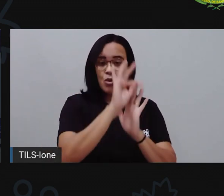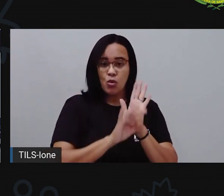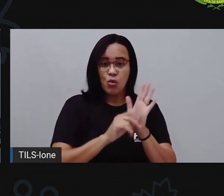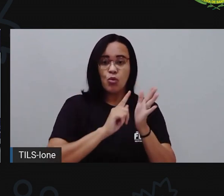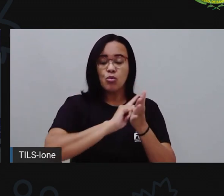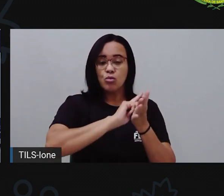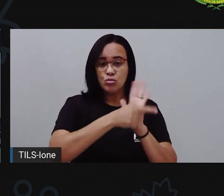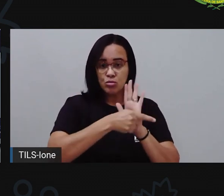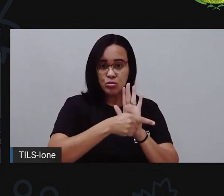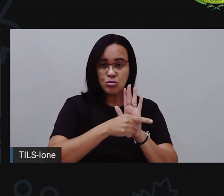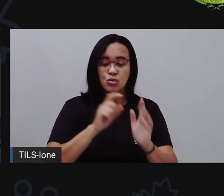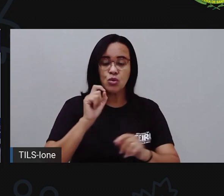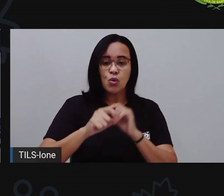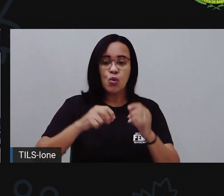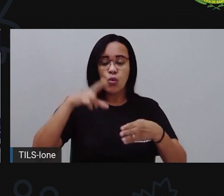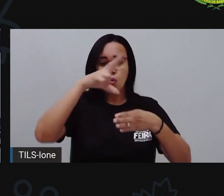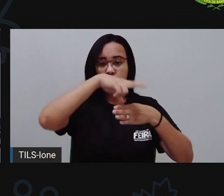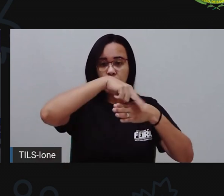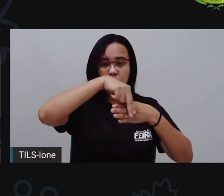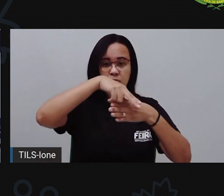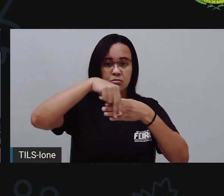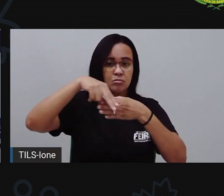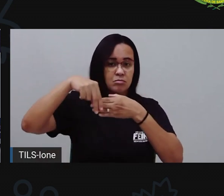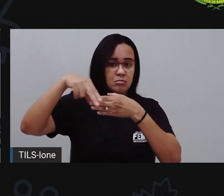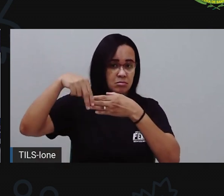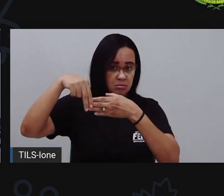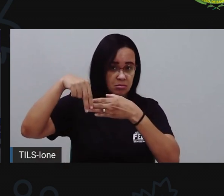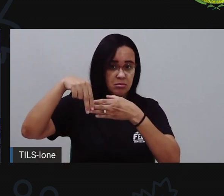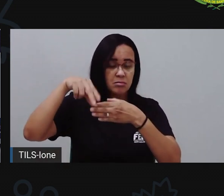deixa eu só a Pró abrir aqui a pasta, tá bom?